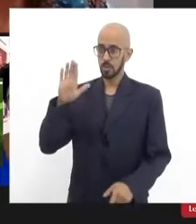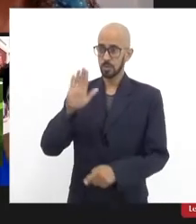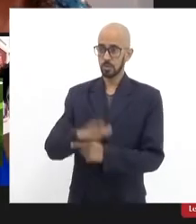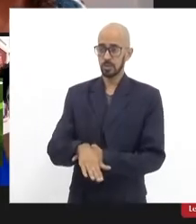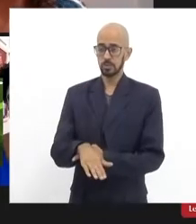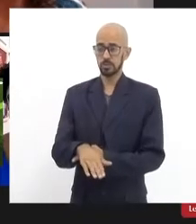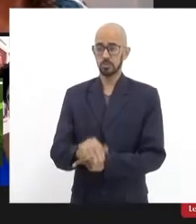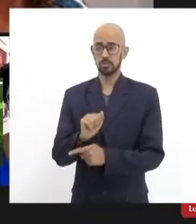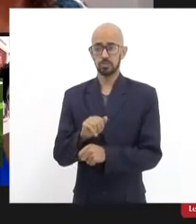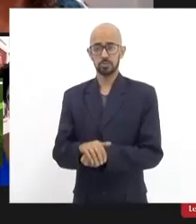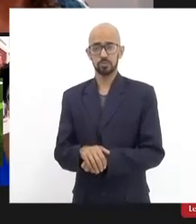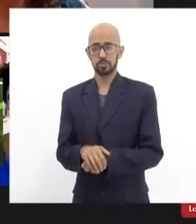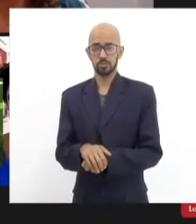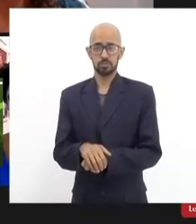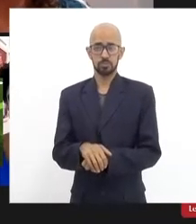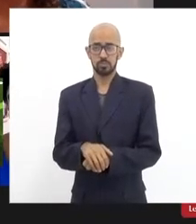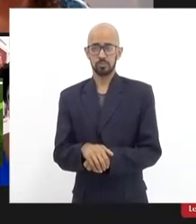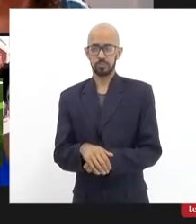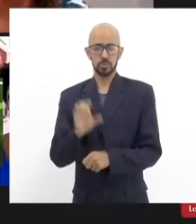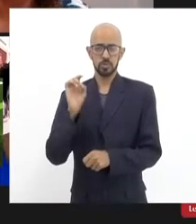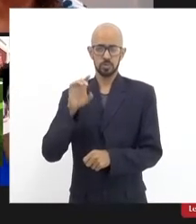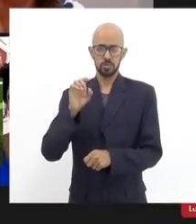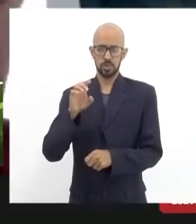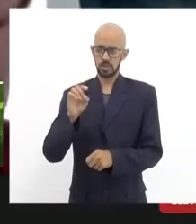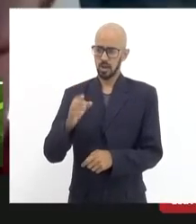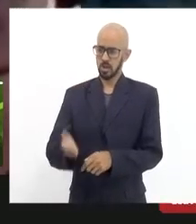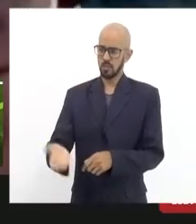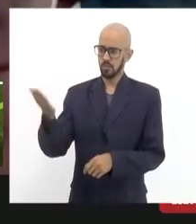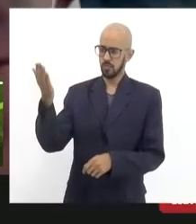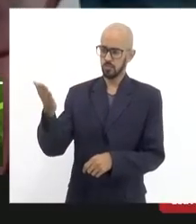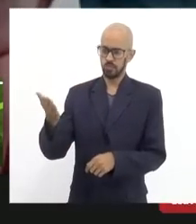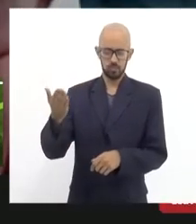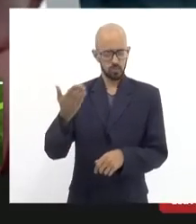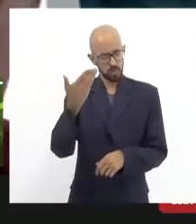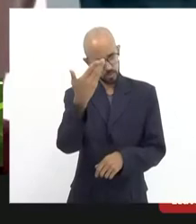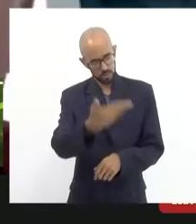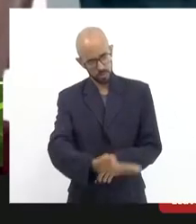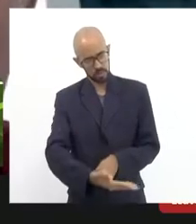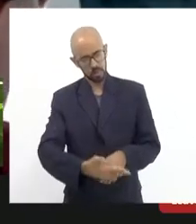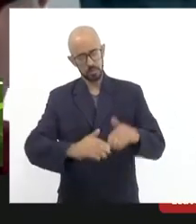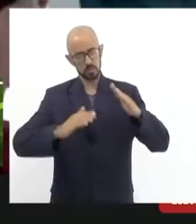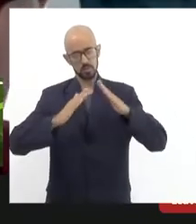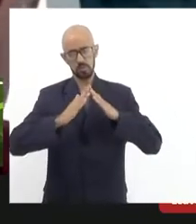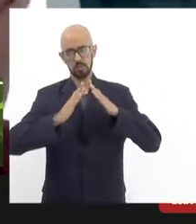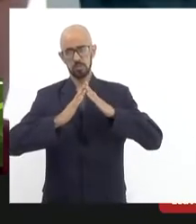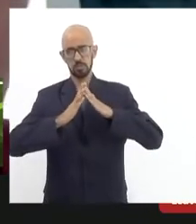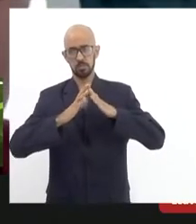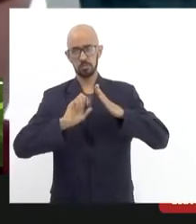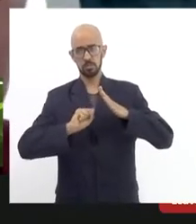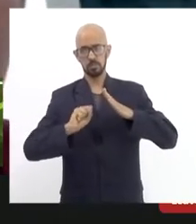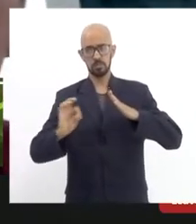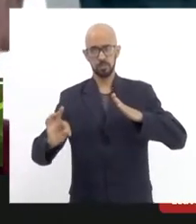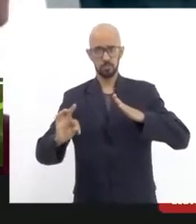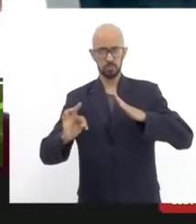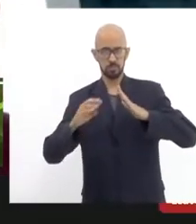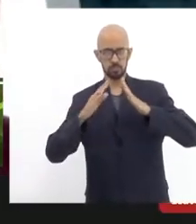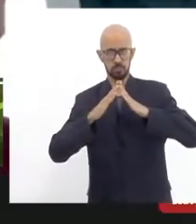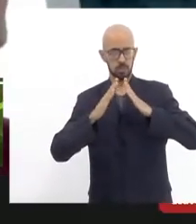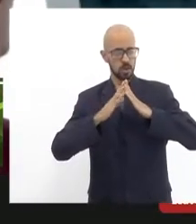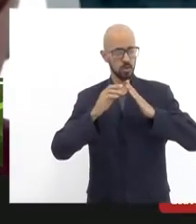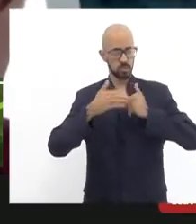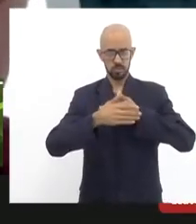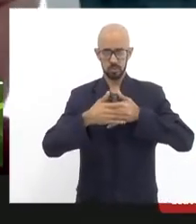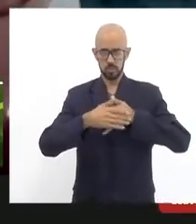em especial as suas excelências moradores de Santa Tereza aliás sem esses moradores moradoras sem a